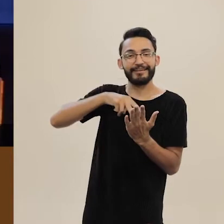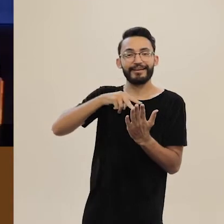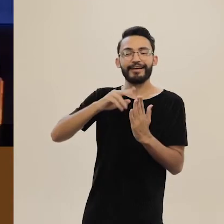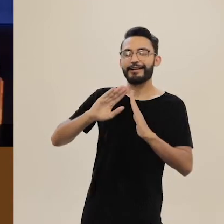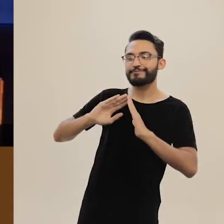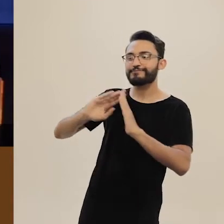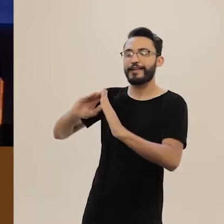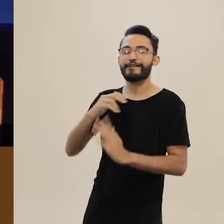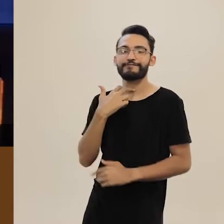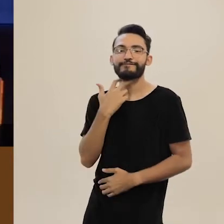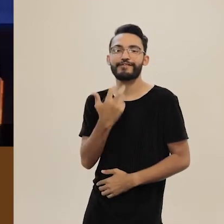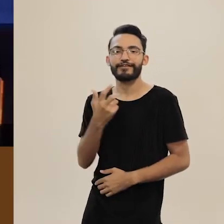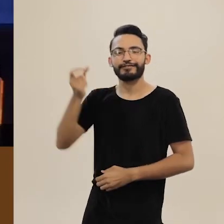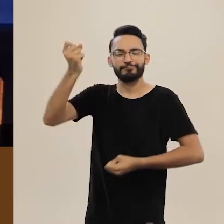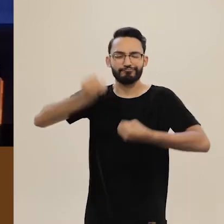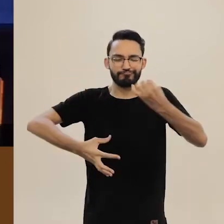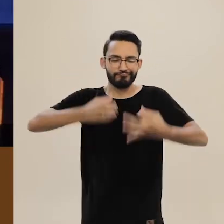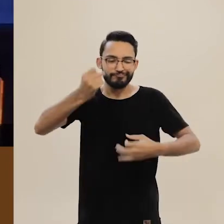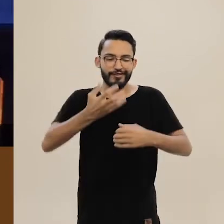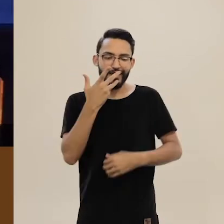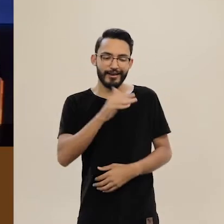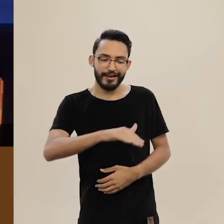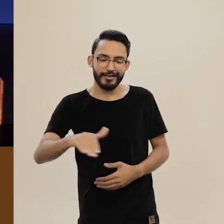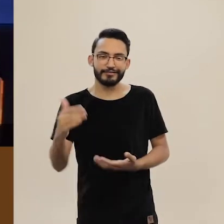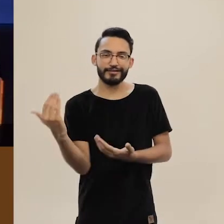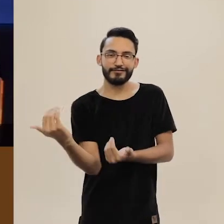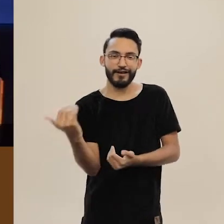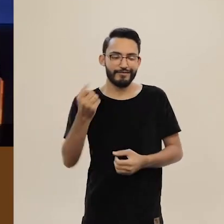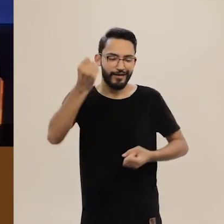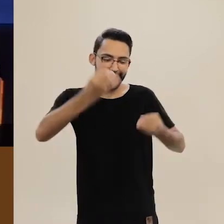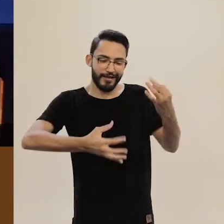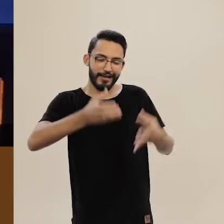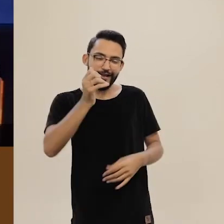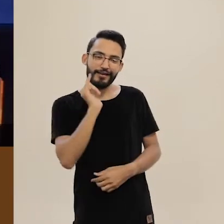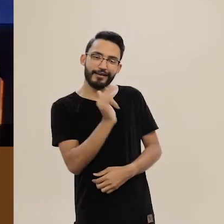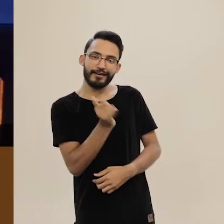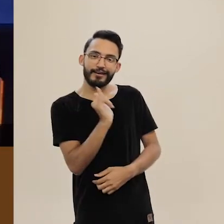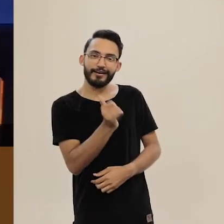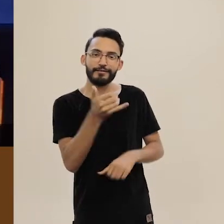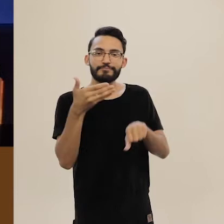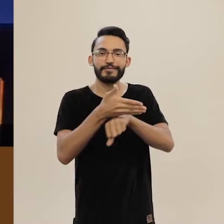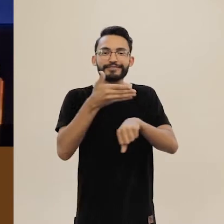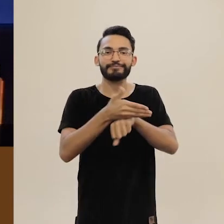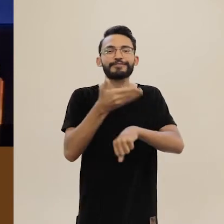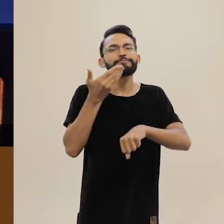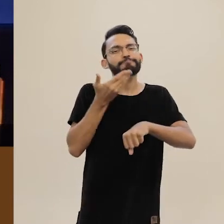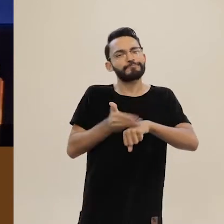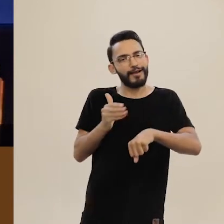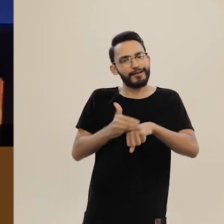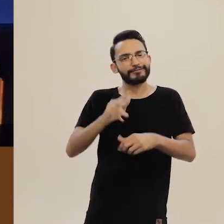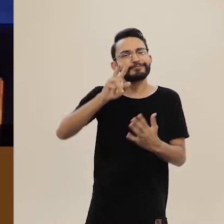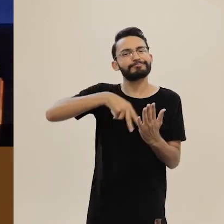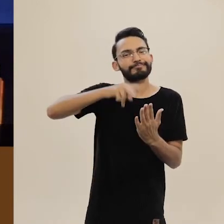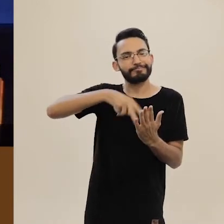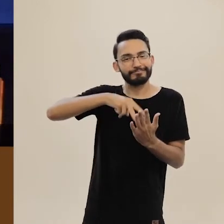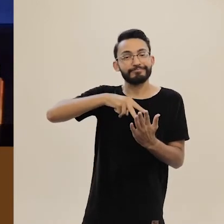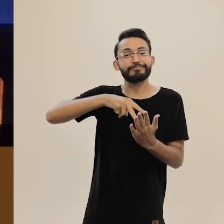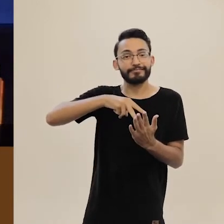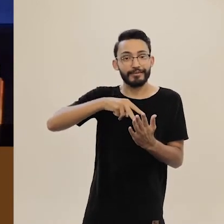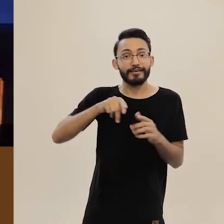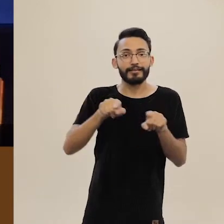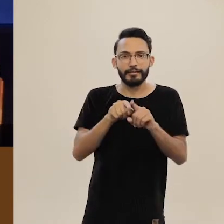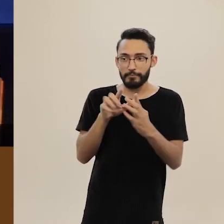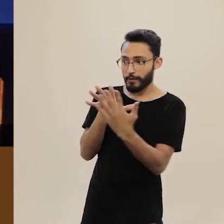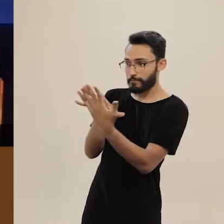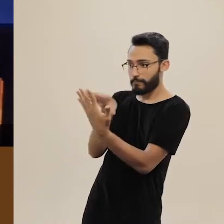empresta sua voz e proporciona à criança ou jovem que o escuta a participação nessa prática. Através do